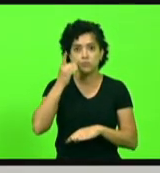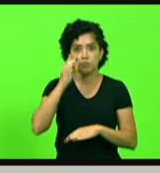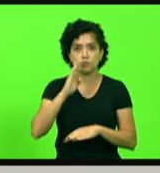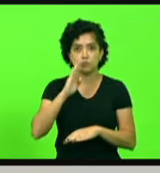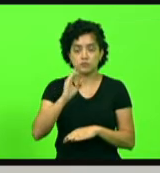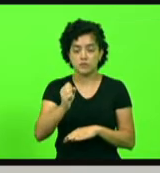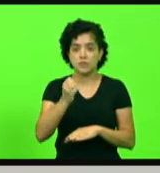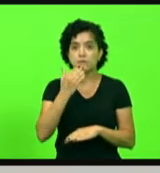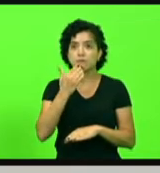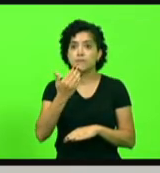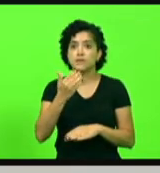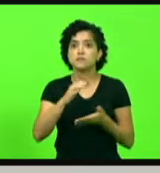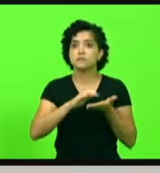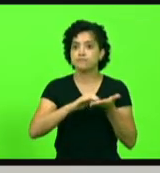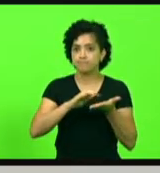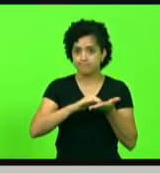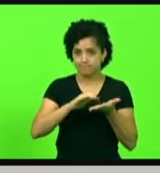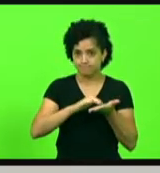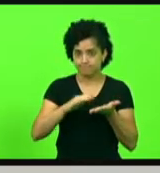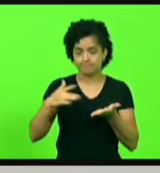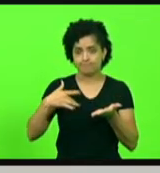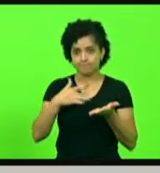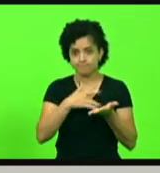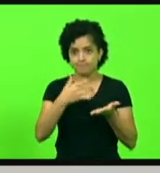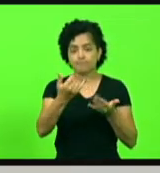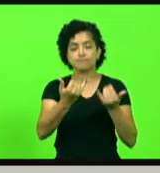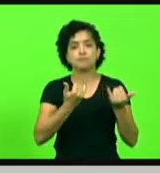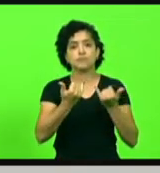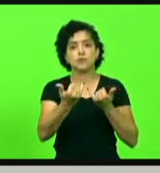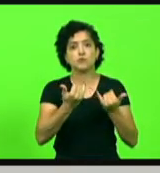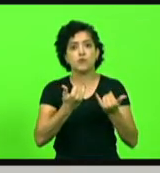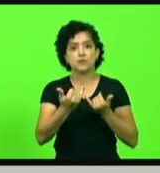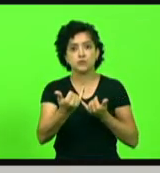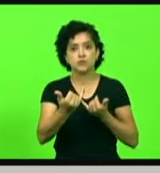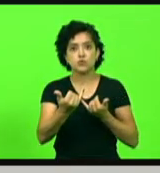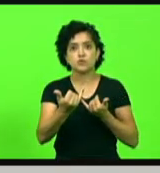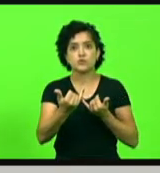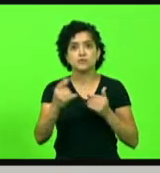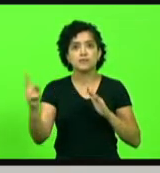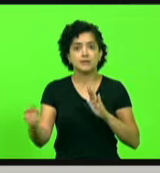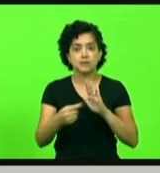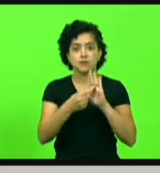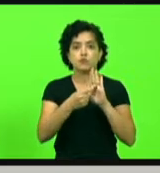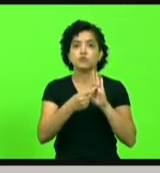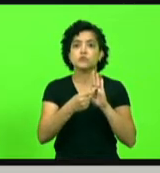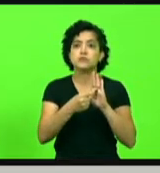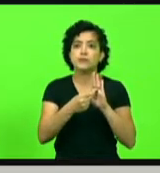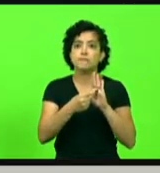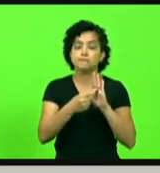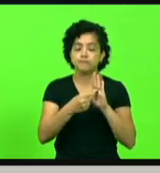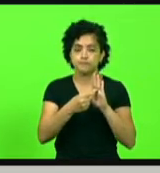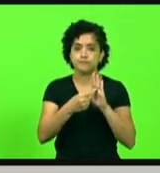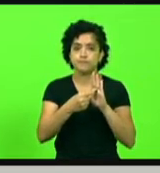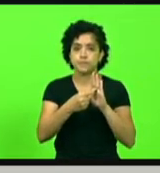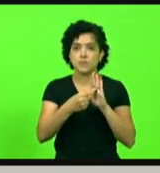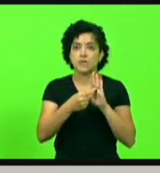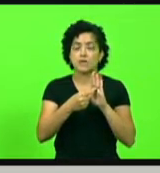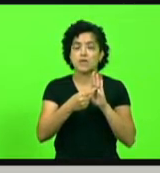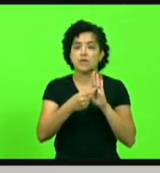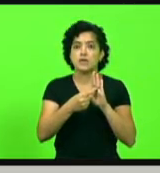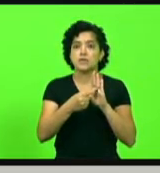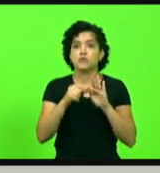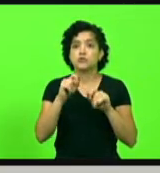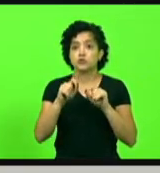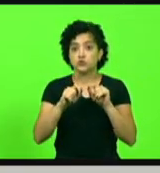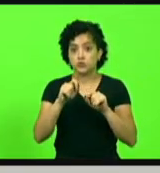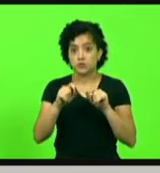solicita o secretário de Estado da Saúde e Informações acerca da denúncia recebida de que o